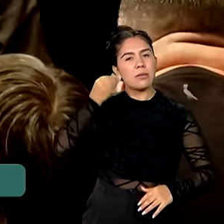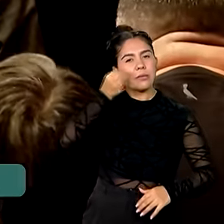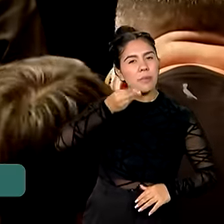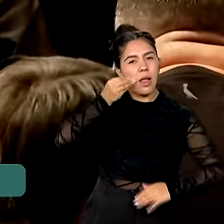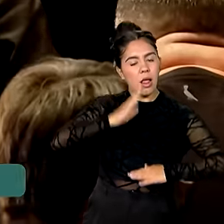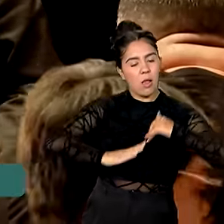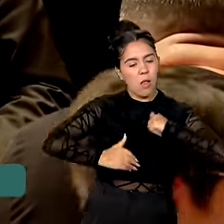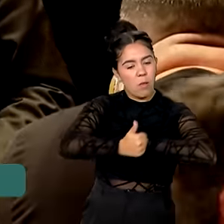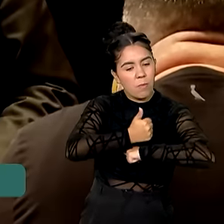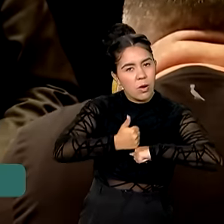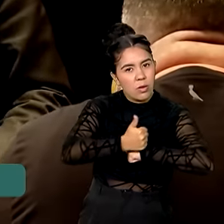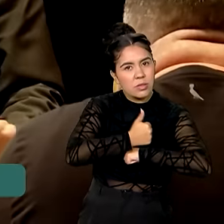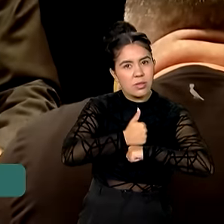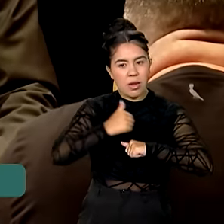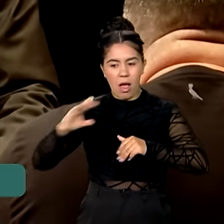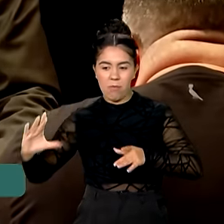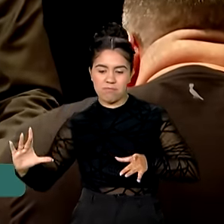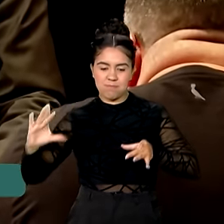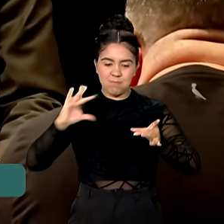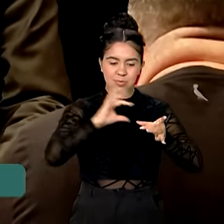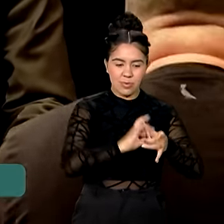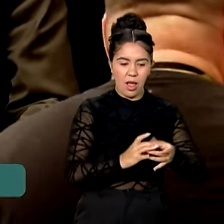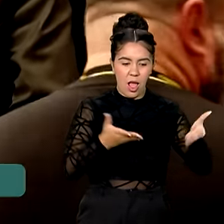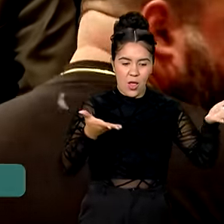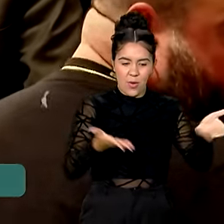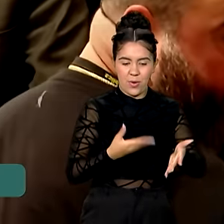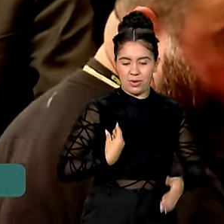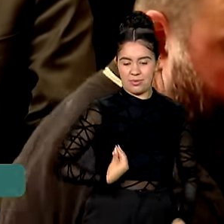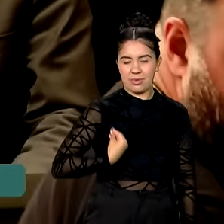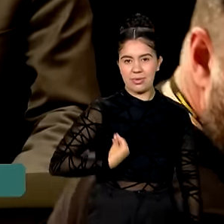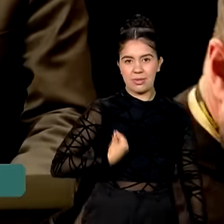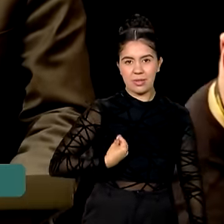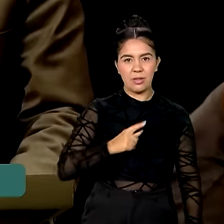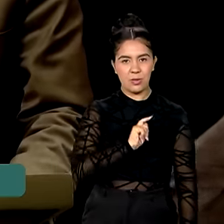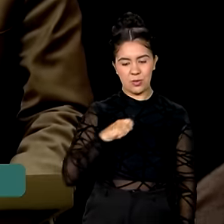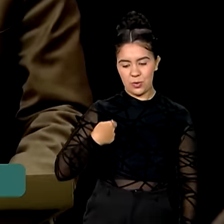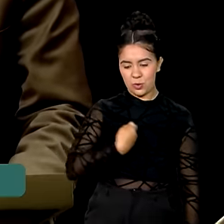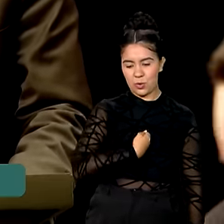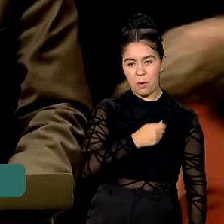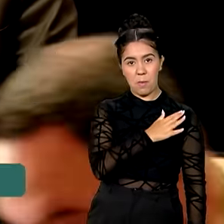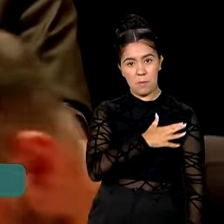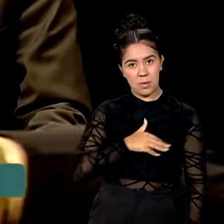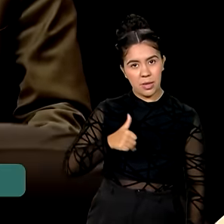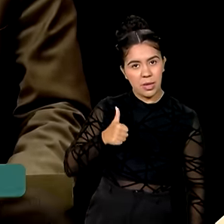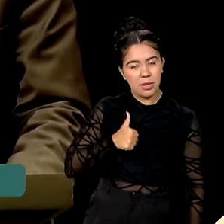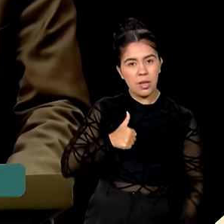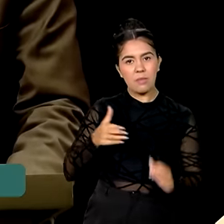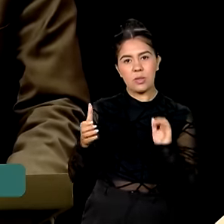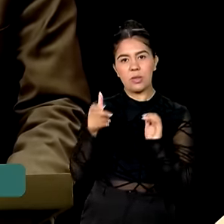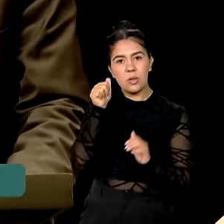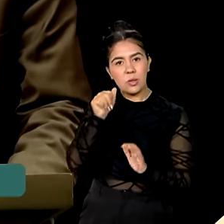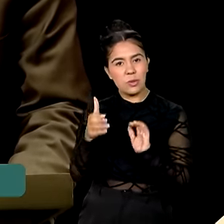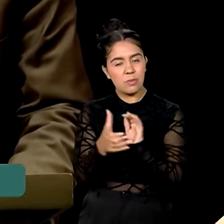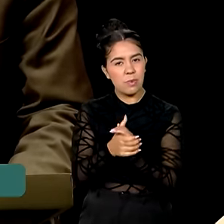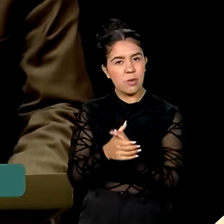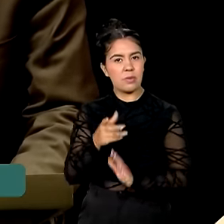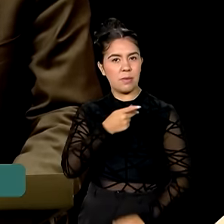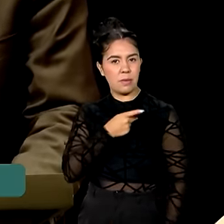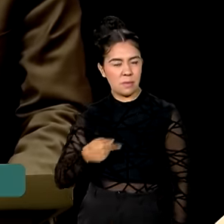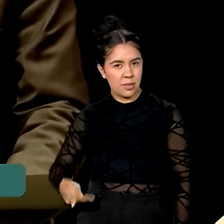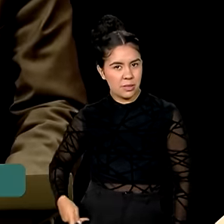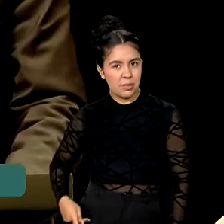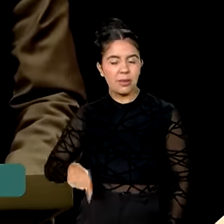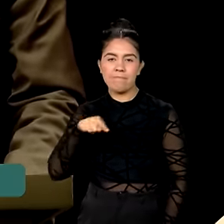com esse momento, esse lugar que eu estou hoje de primeira-dama, esposa de um presidente. Isso é